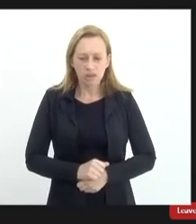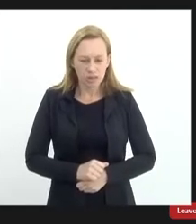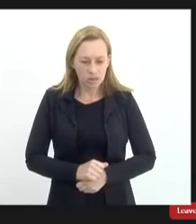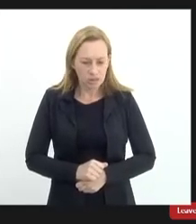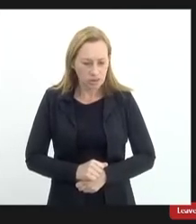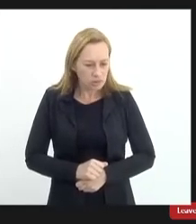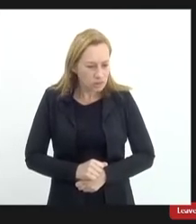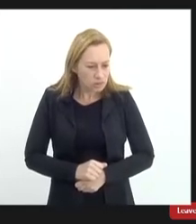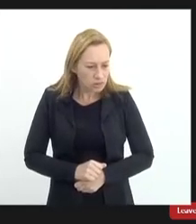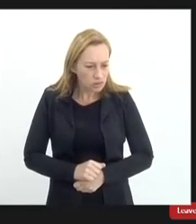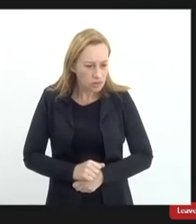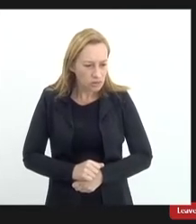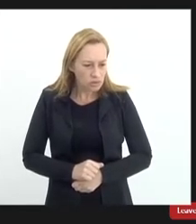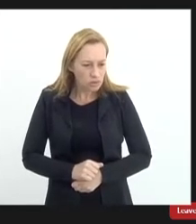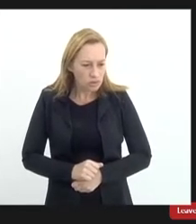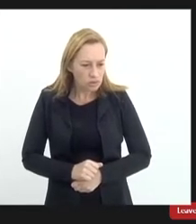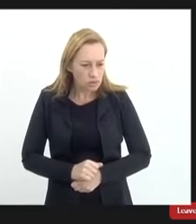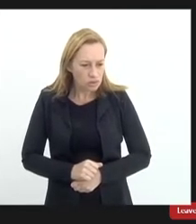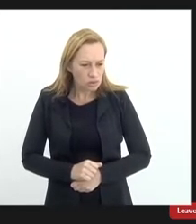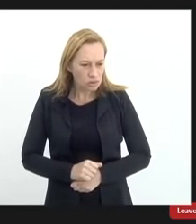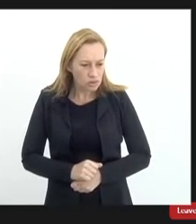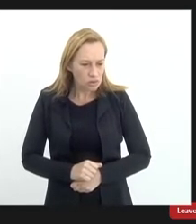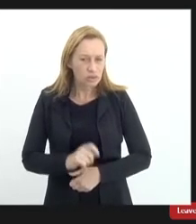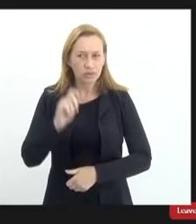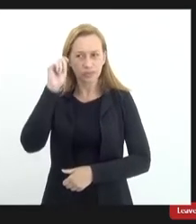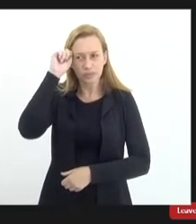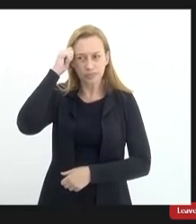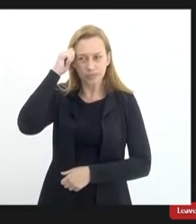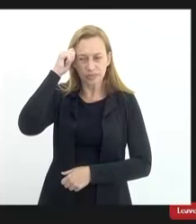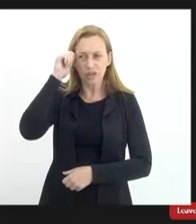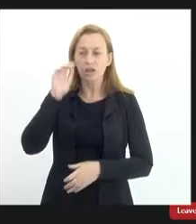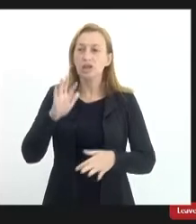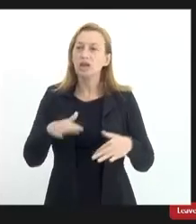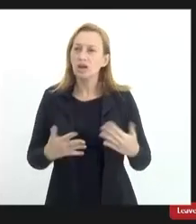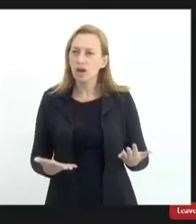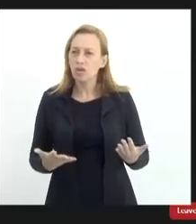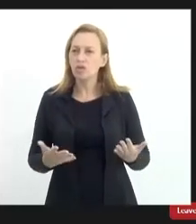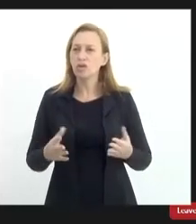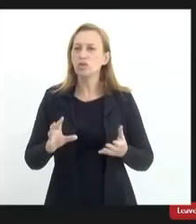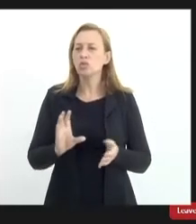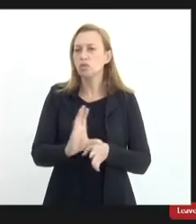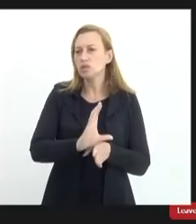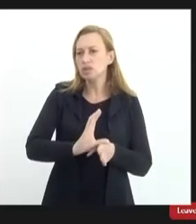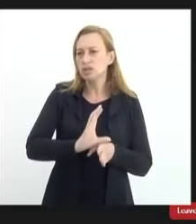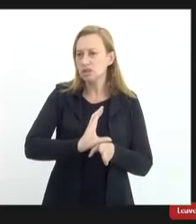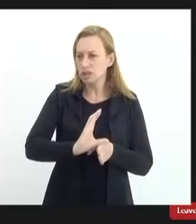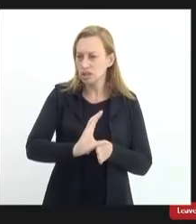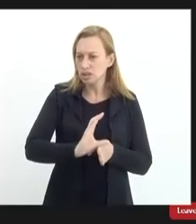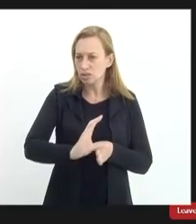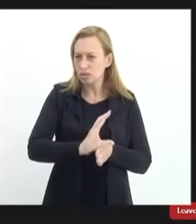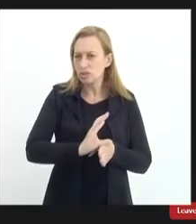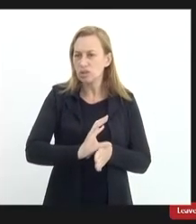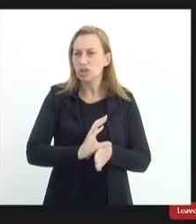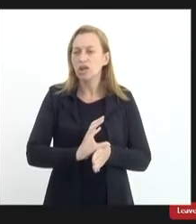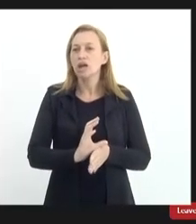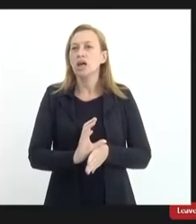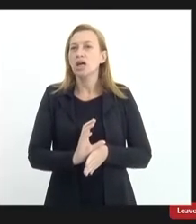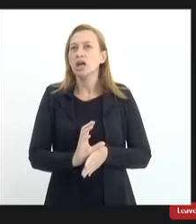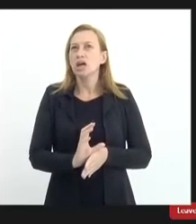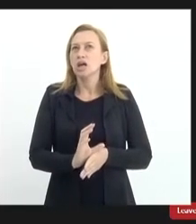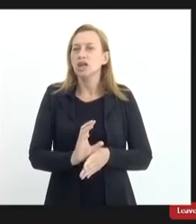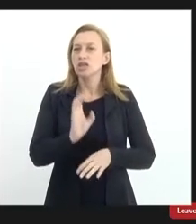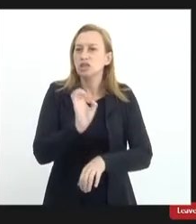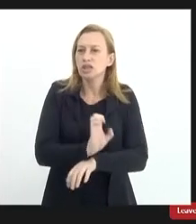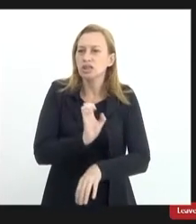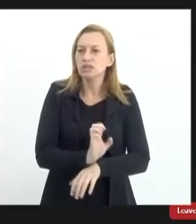tem o gen da raça negra. Agora, enquanto conselho estadual, nós estamos trabalhando na questão